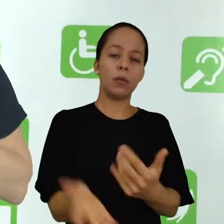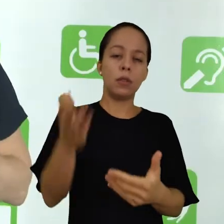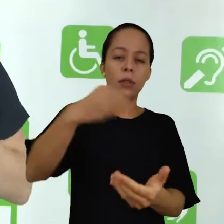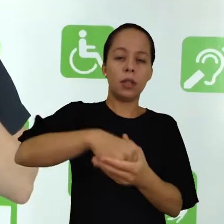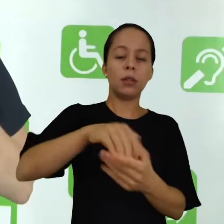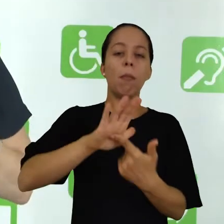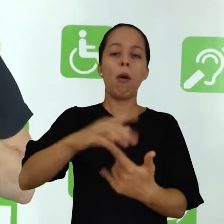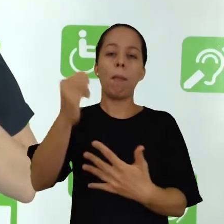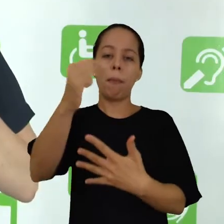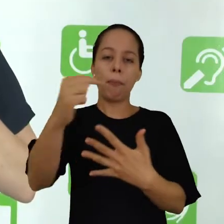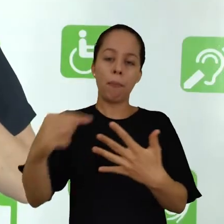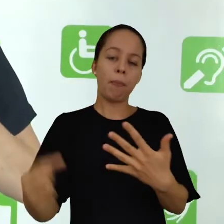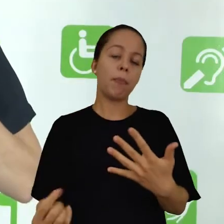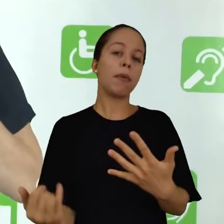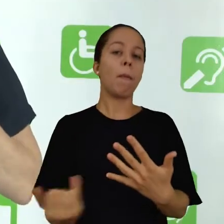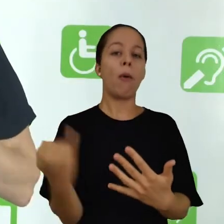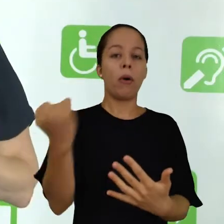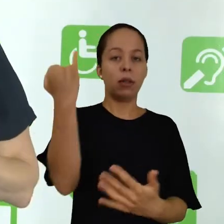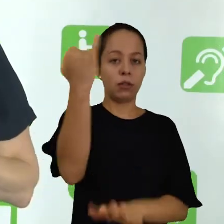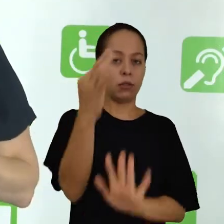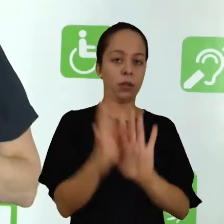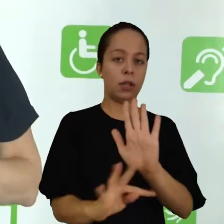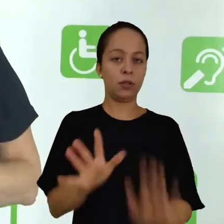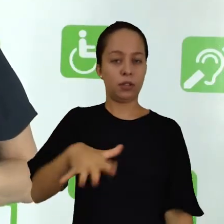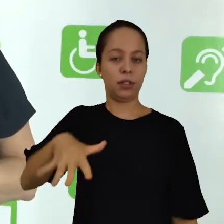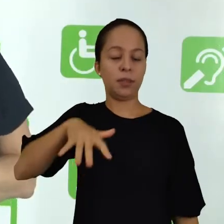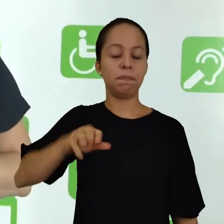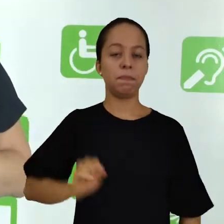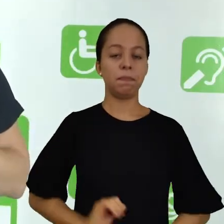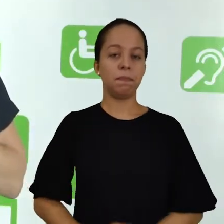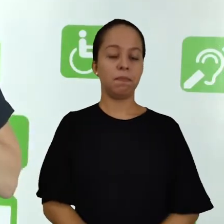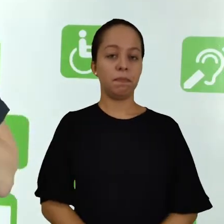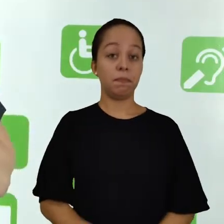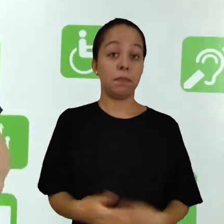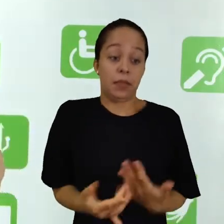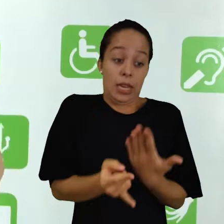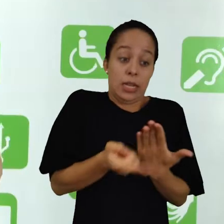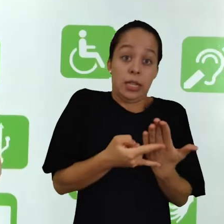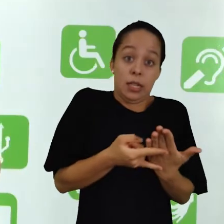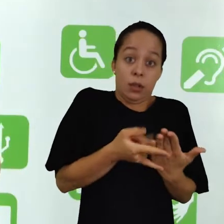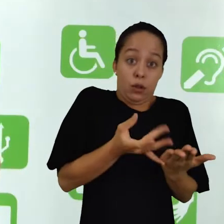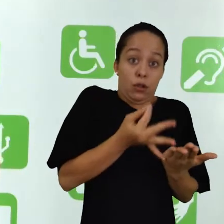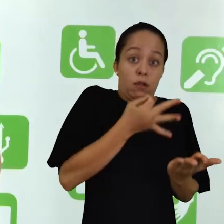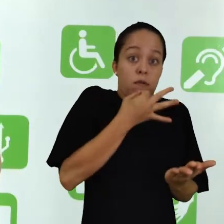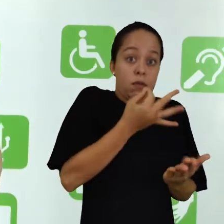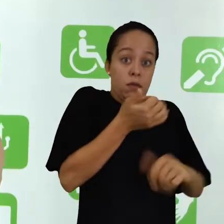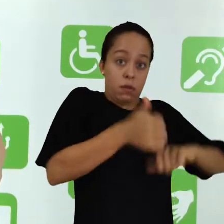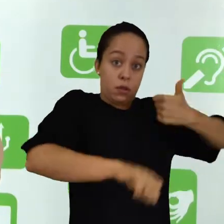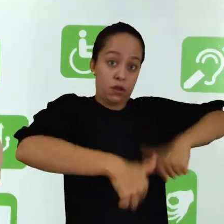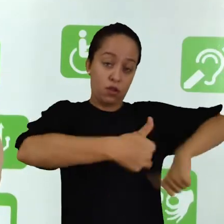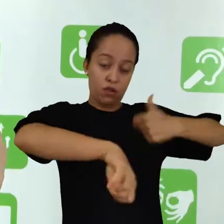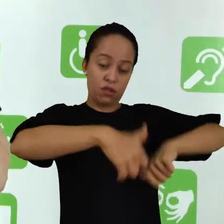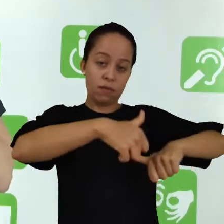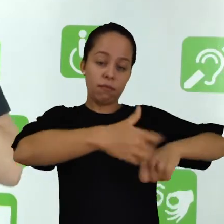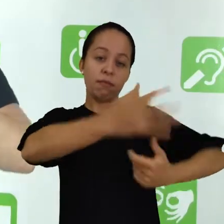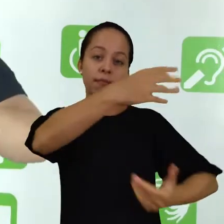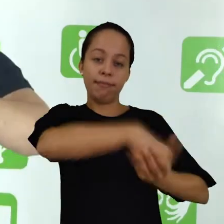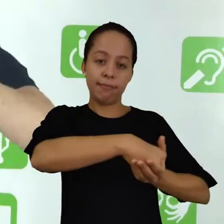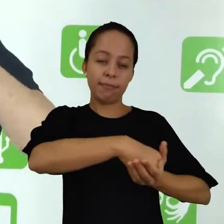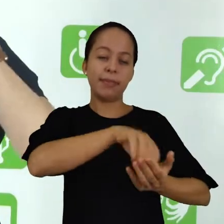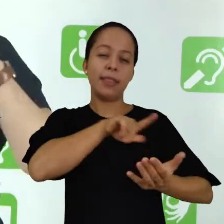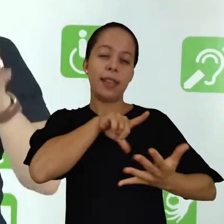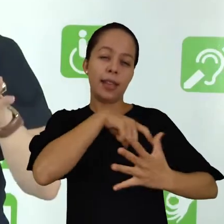pontos essenciais do texto em geral. Já na resenha crítica, além desses elementos